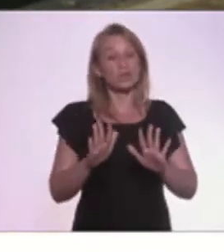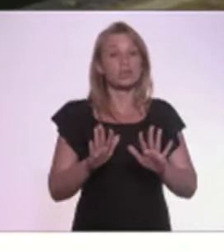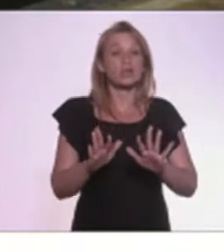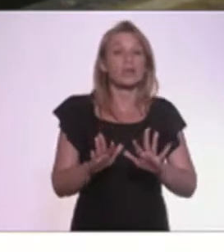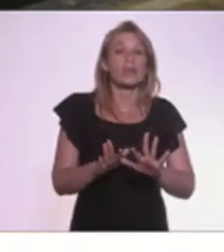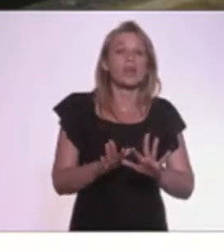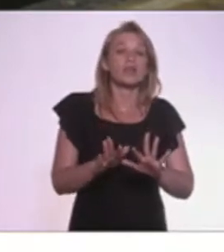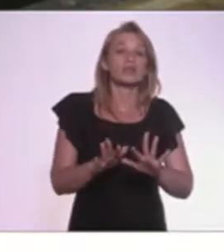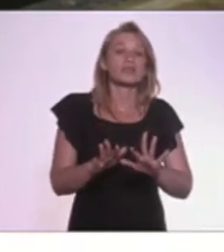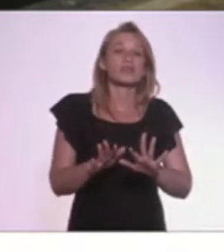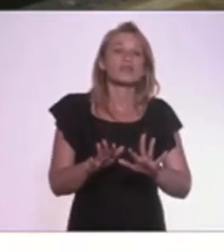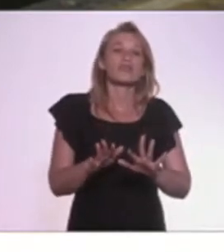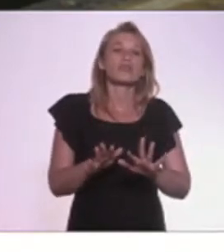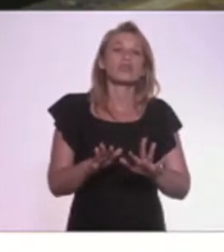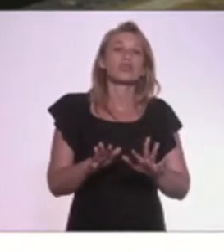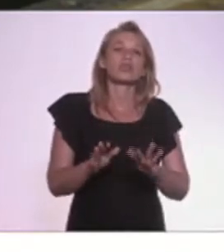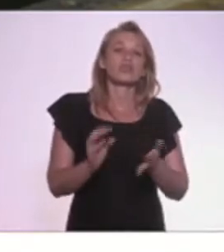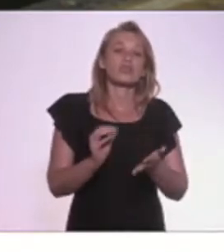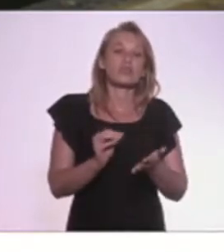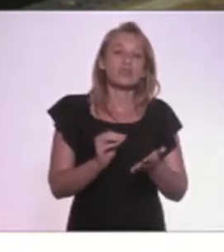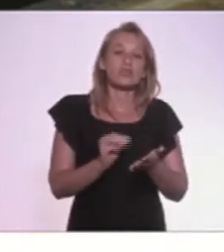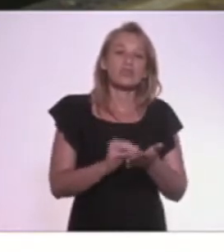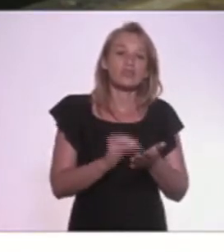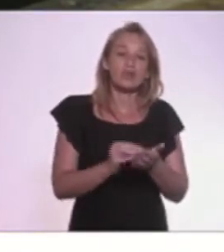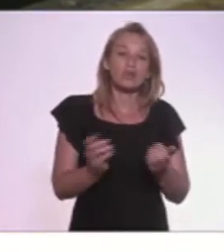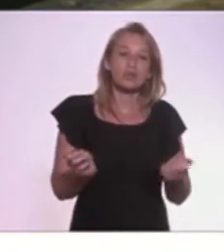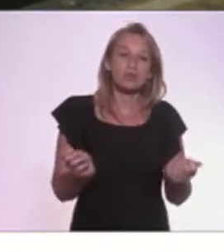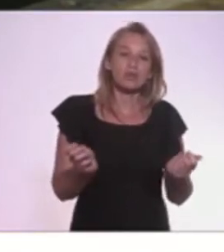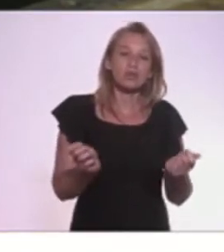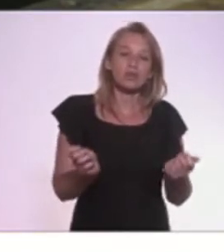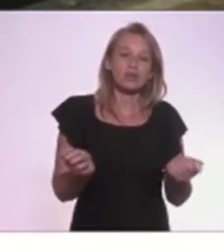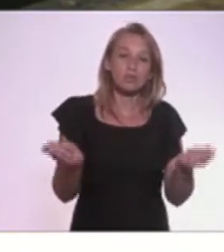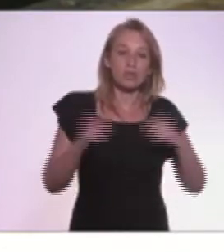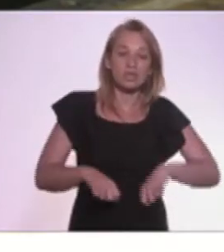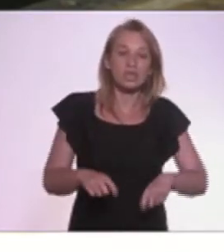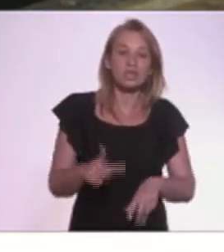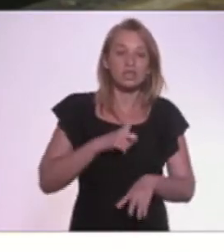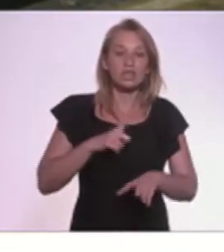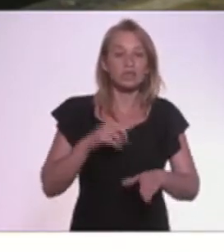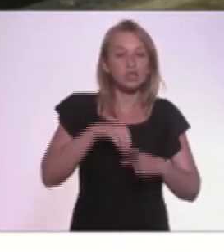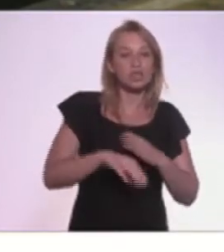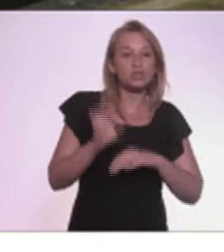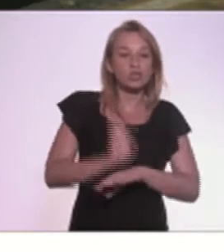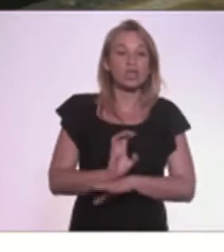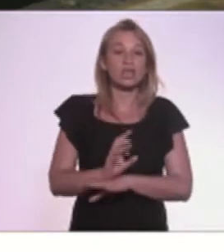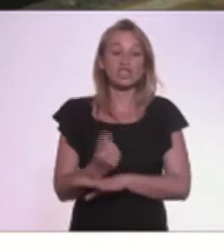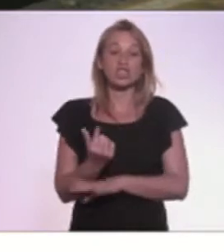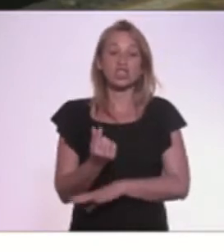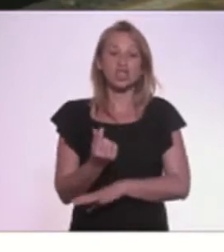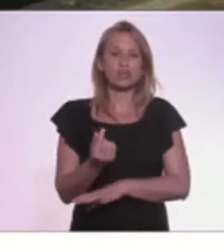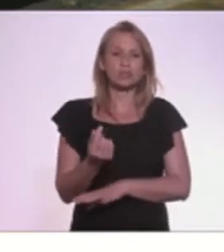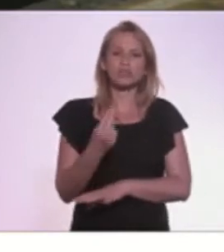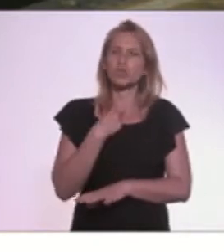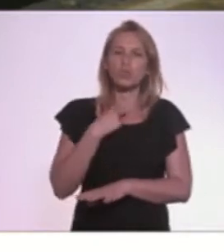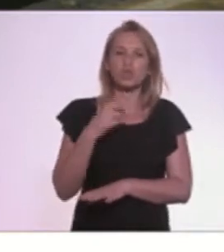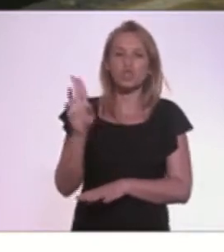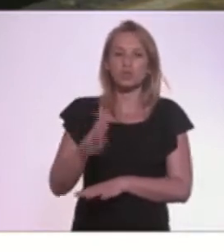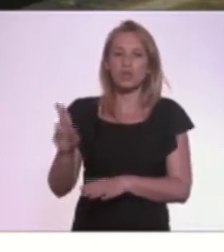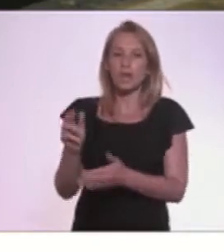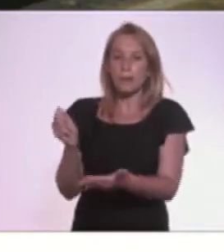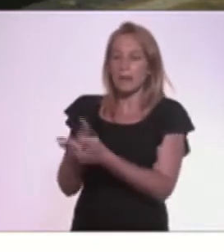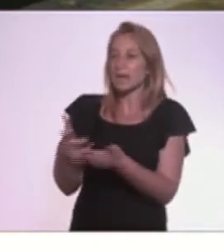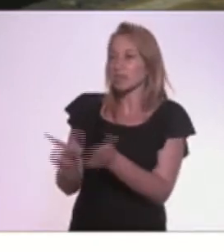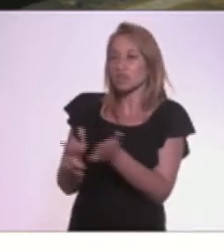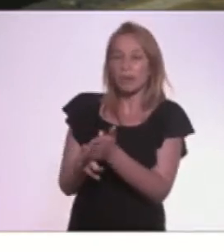a inabilidade, incapacidade de investimento que nós temos no estado, esse dinheiro não pode ser usado para pagamento de